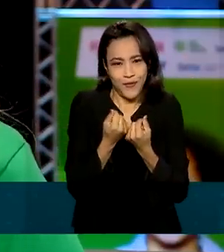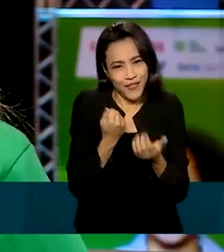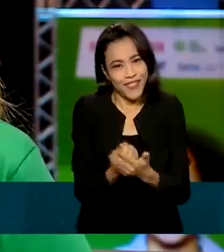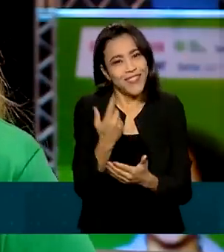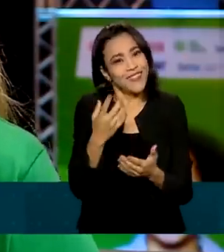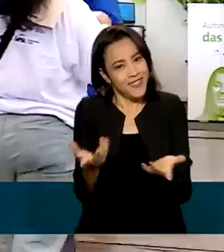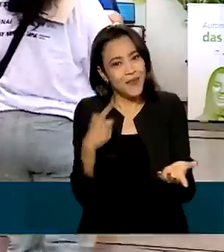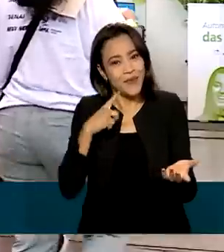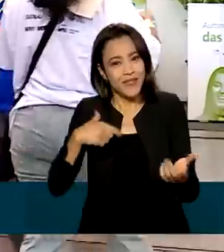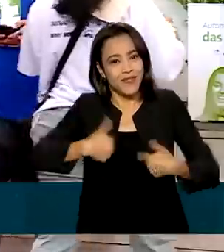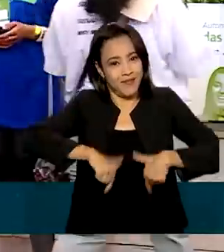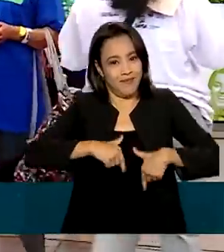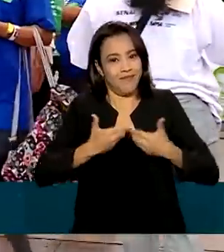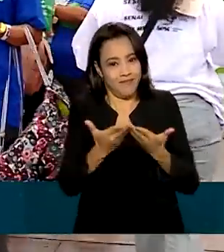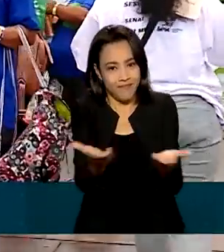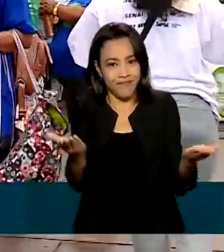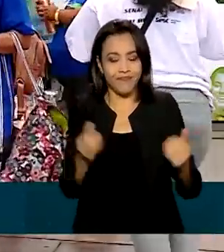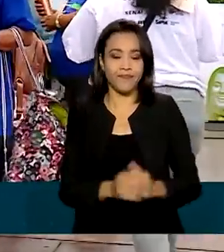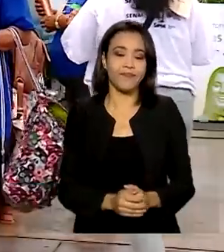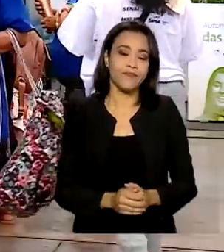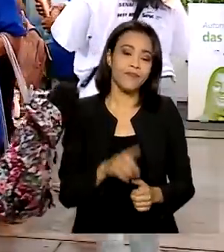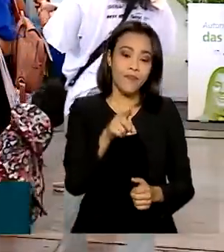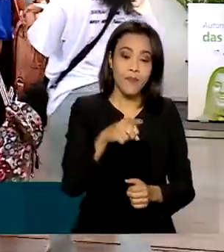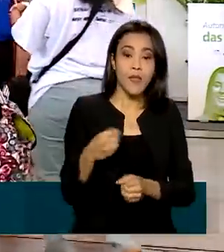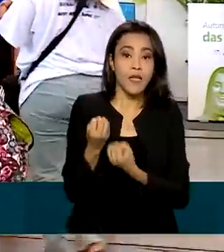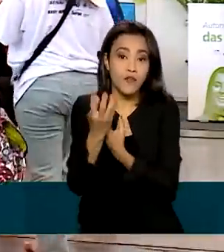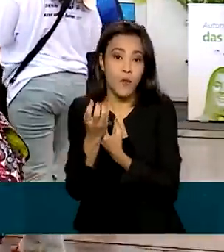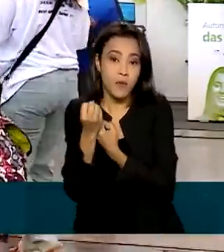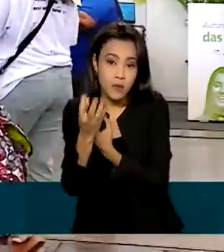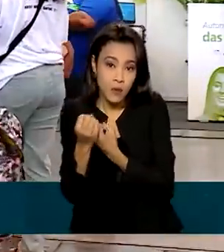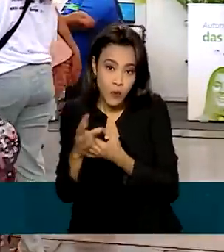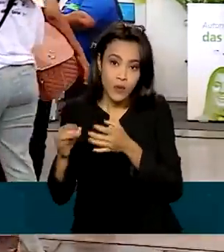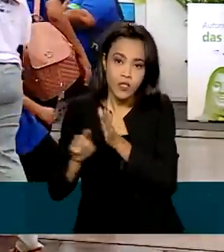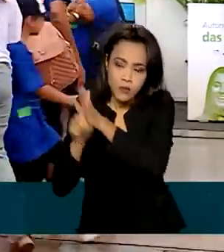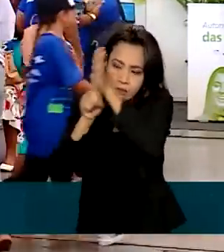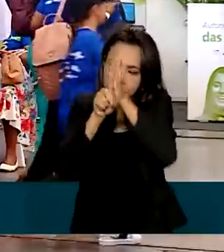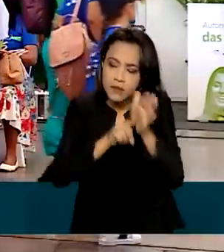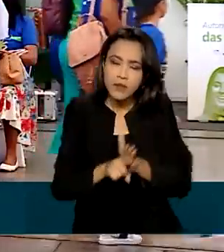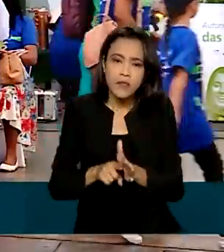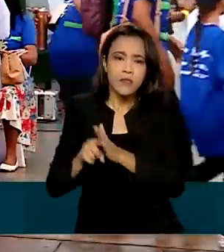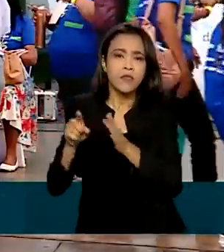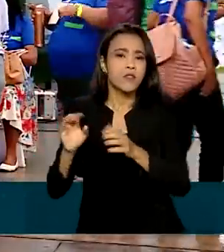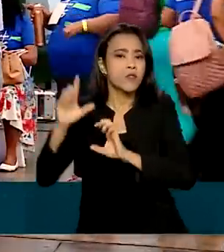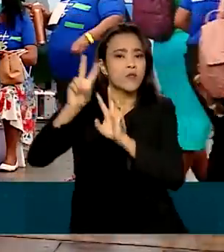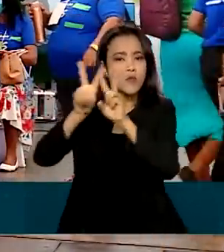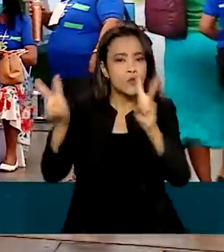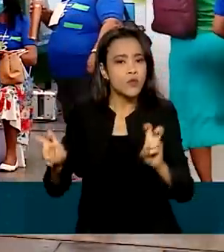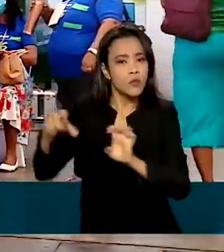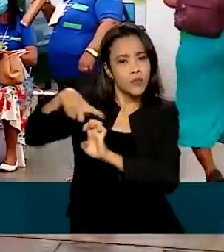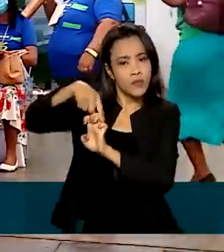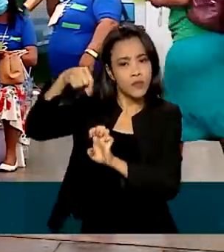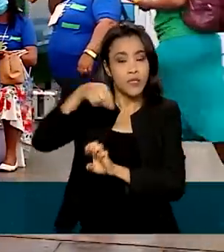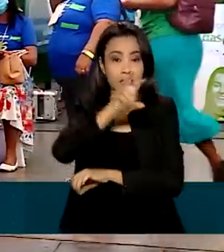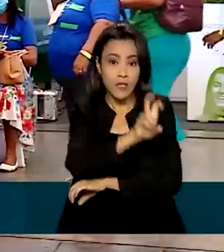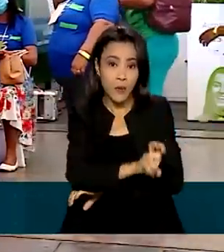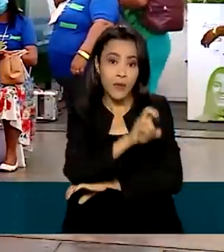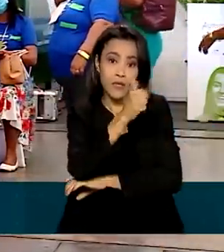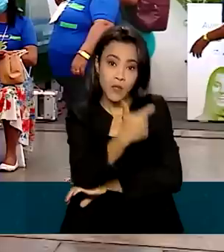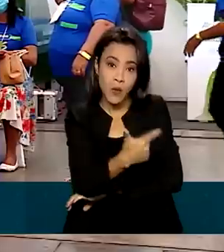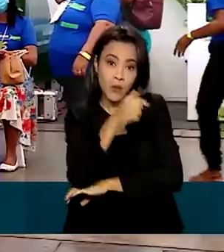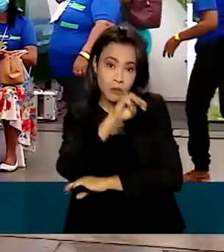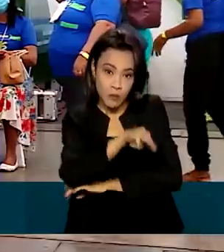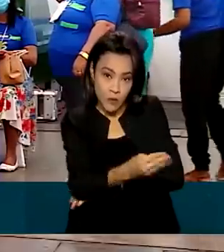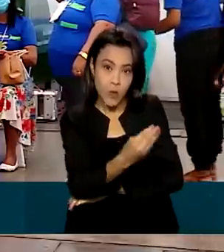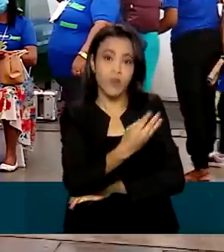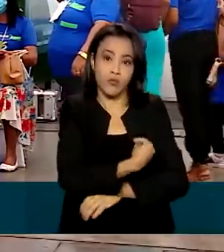emprego e renda. De acordo com dados do Monitoramento de Empreendedorismo Global, dos 52 milhões de empreendedores ativos